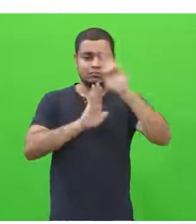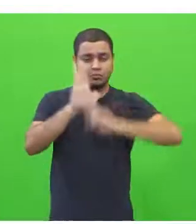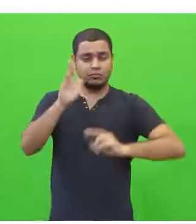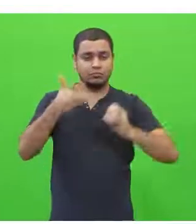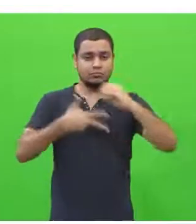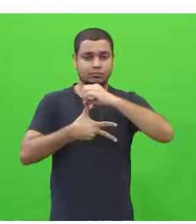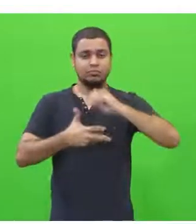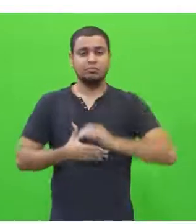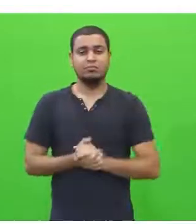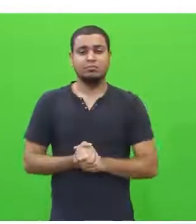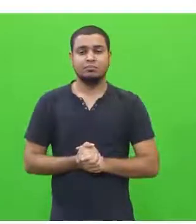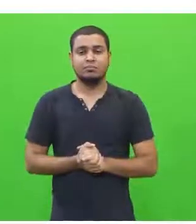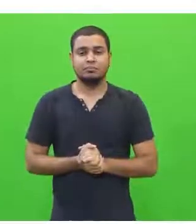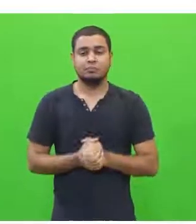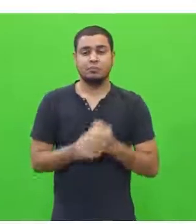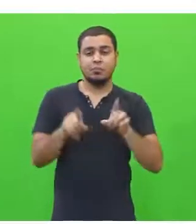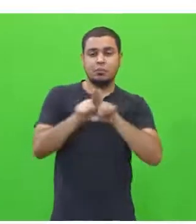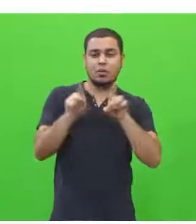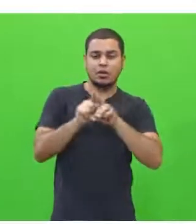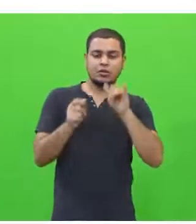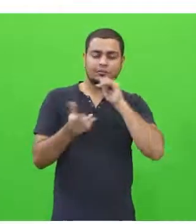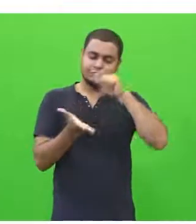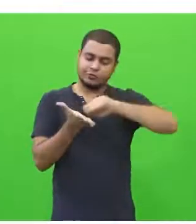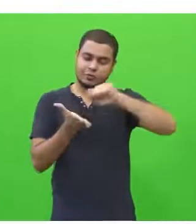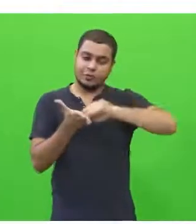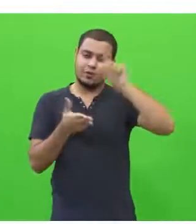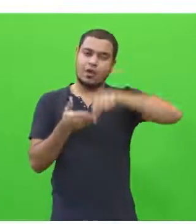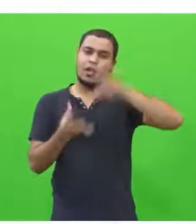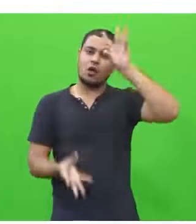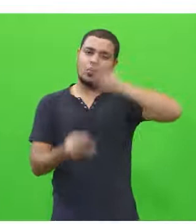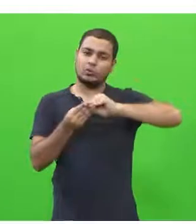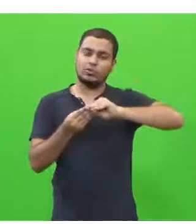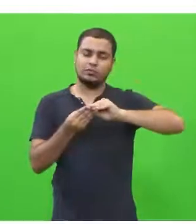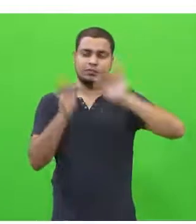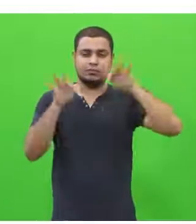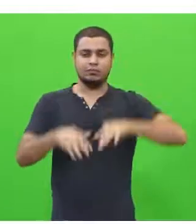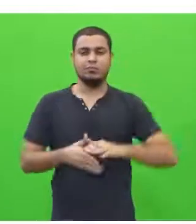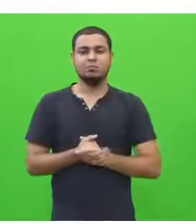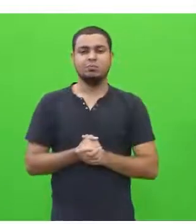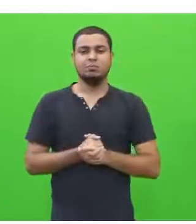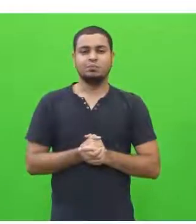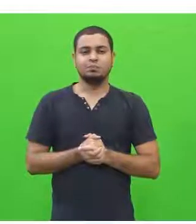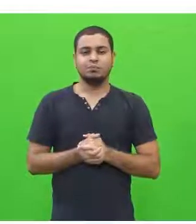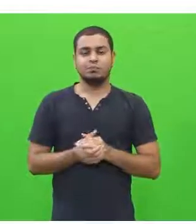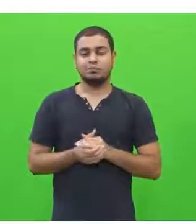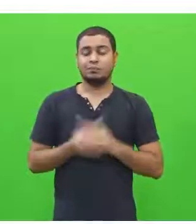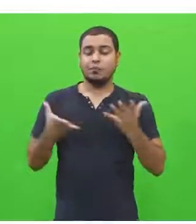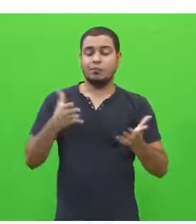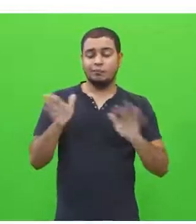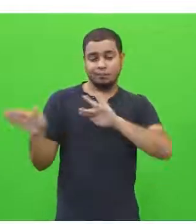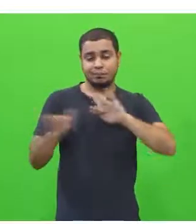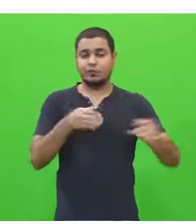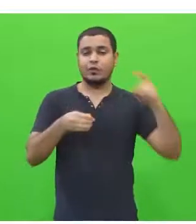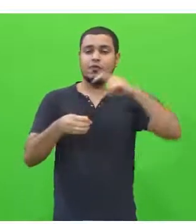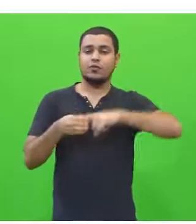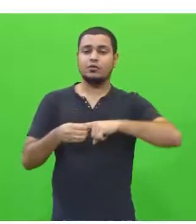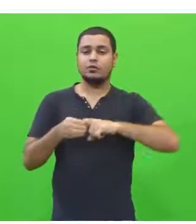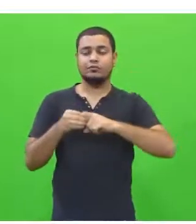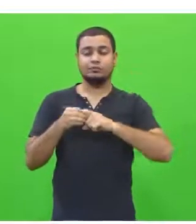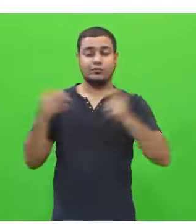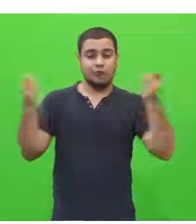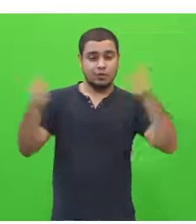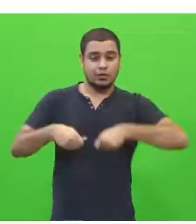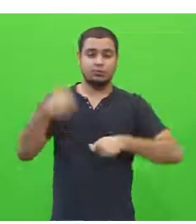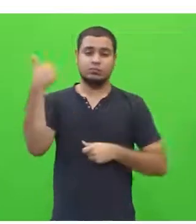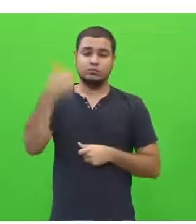ENEM. No caso, quando vocês estão escrevendo. E a competência 1, nós vamos ter